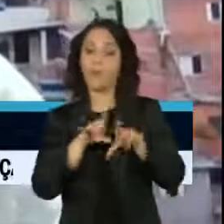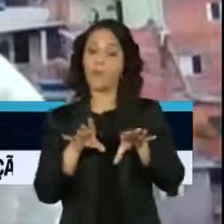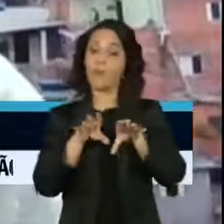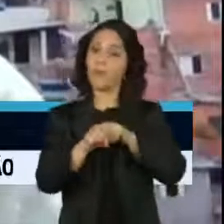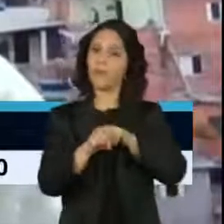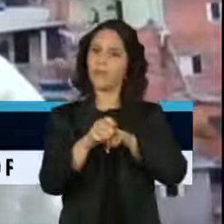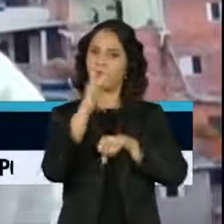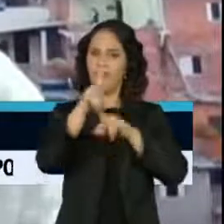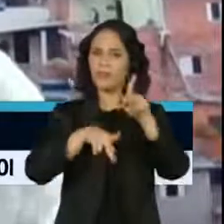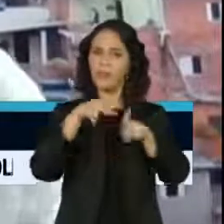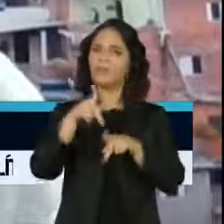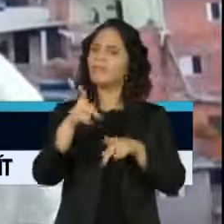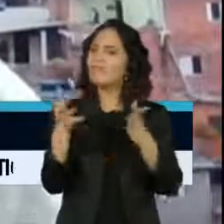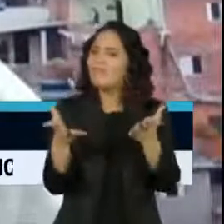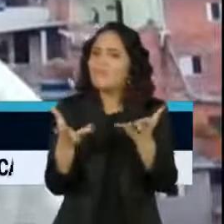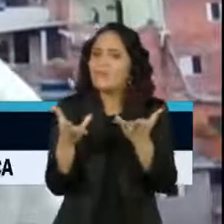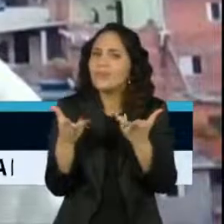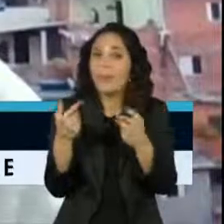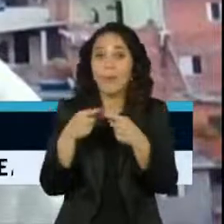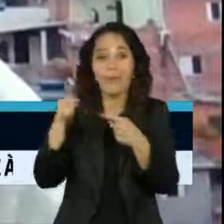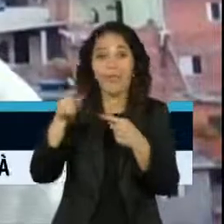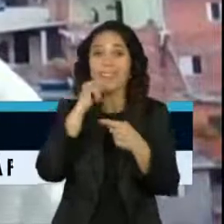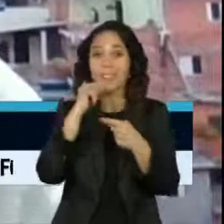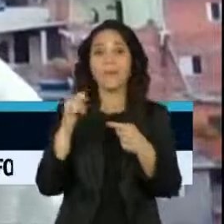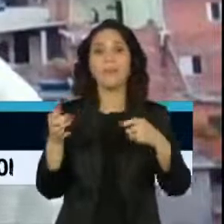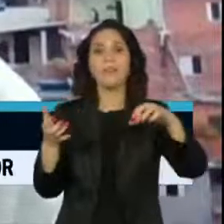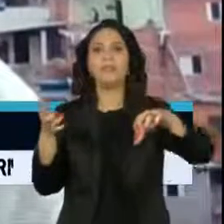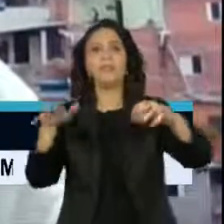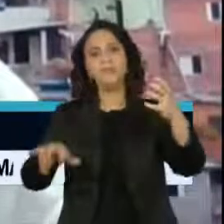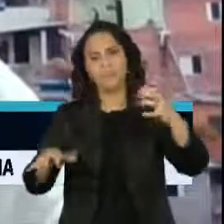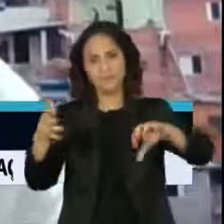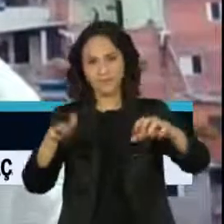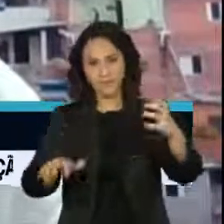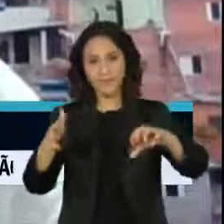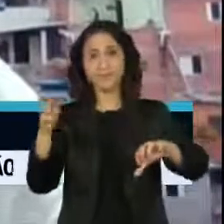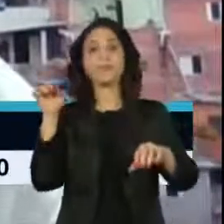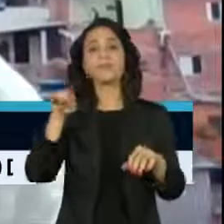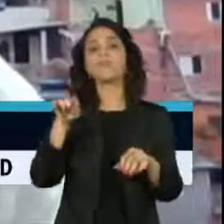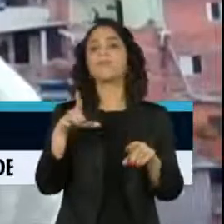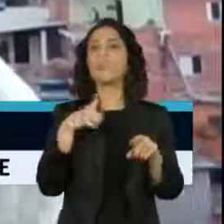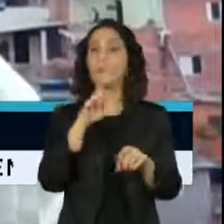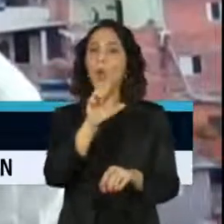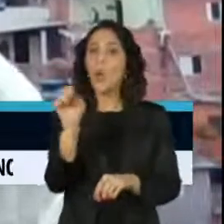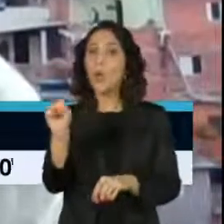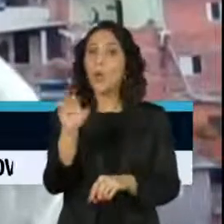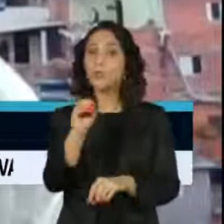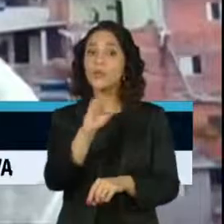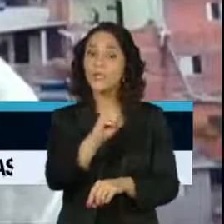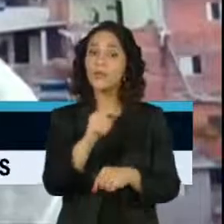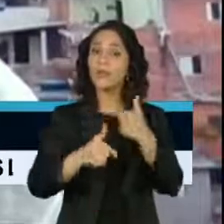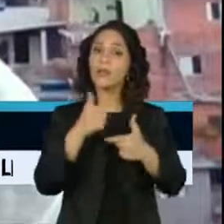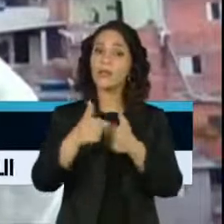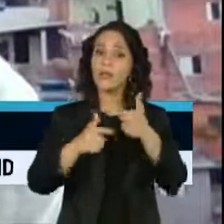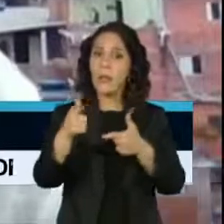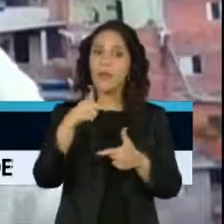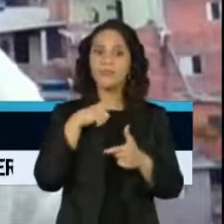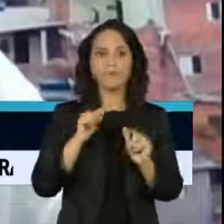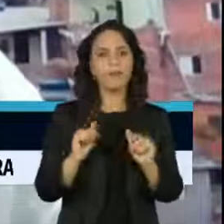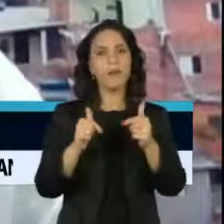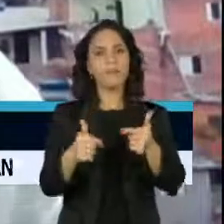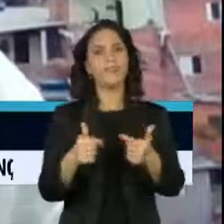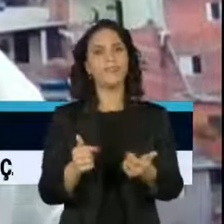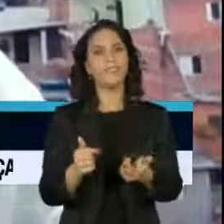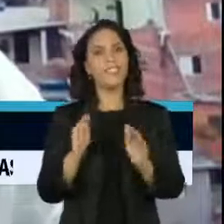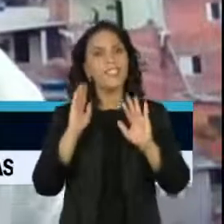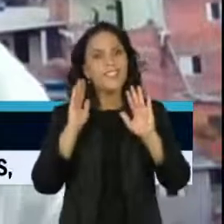tem sido espetacular, por quê? Só em Paraisópolis, por exemplo, nós temos gerado 800 empregos com essas 18 iniciativas. Quando essas